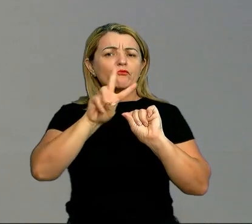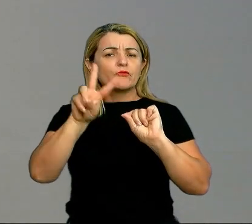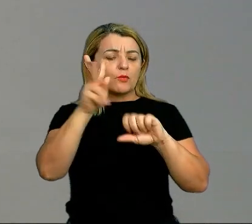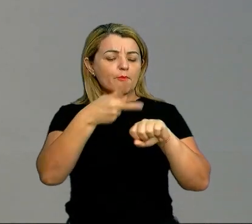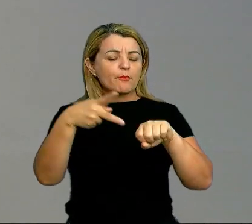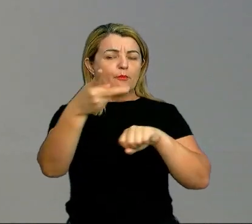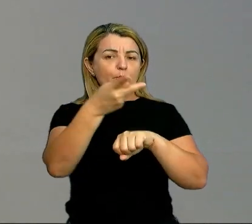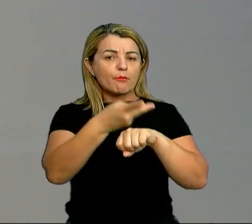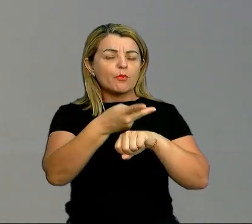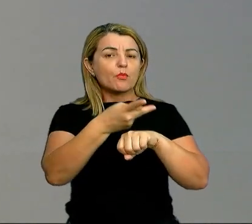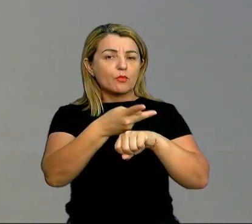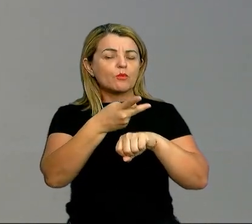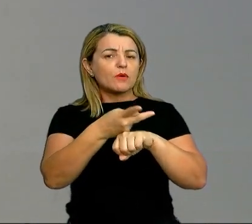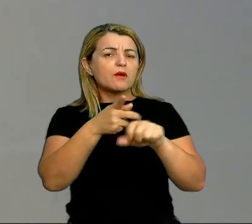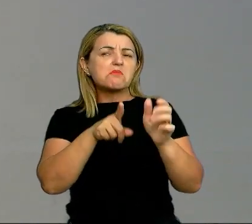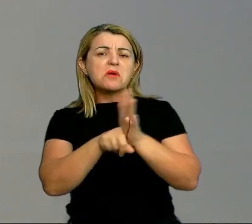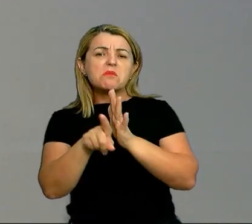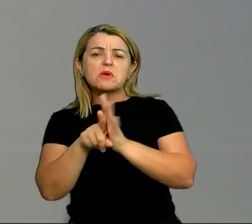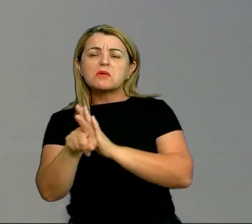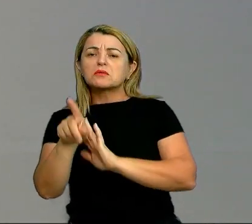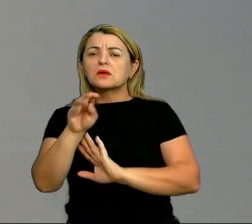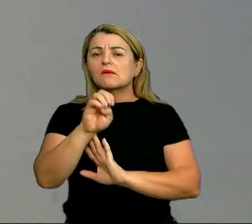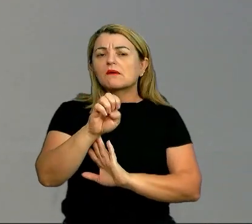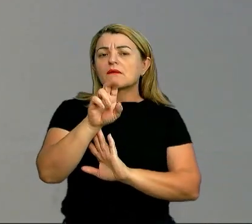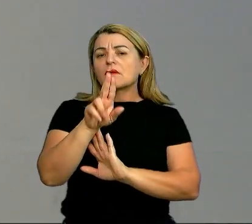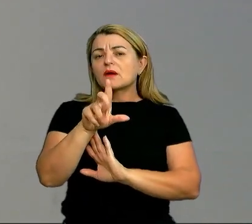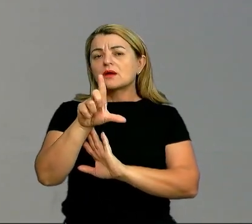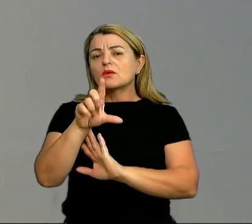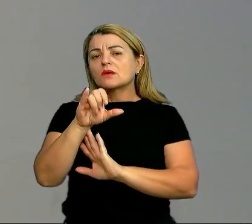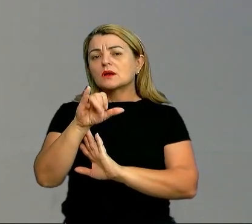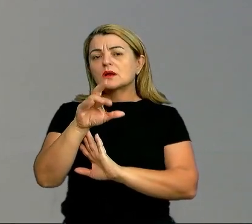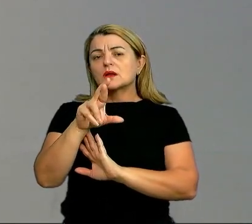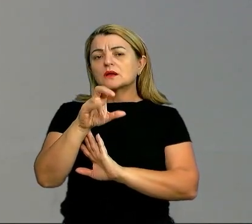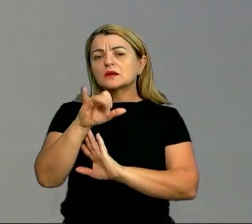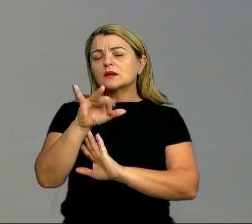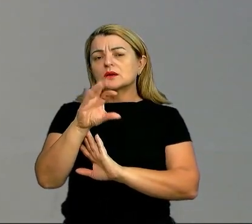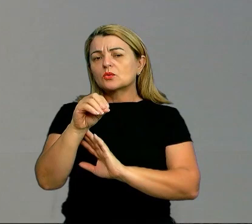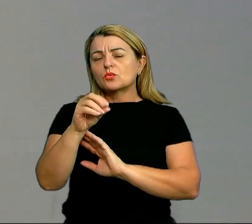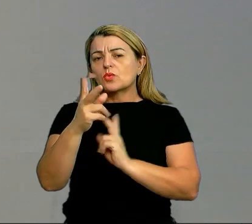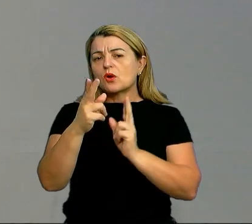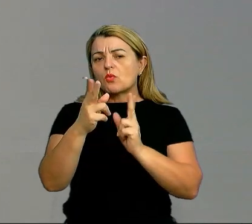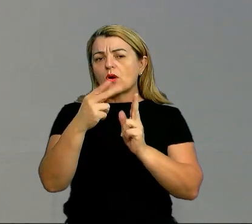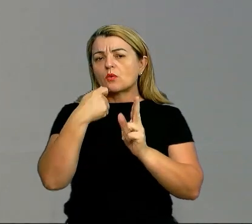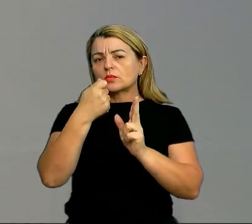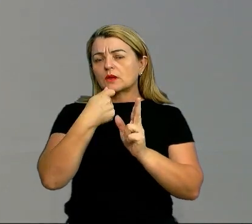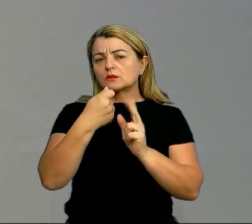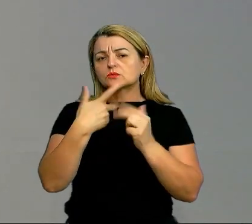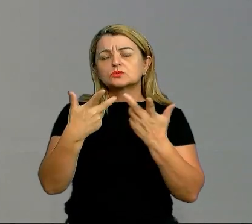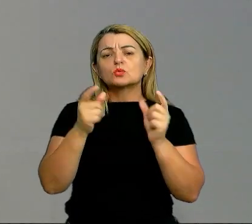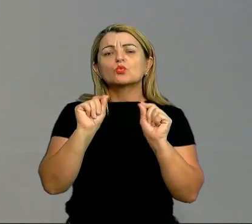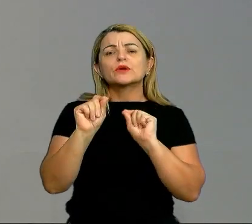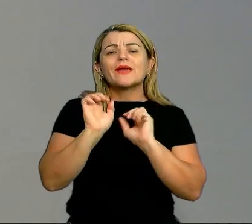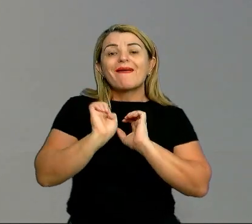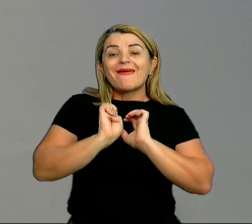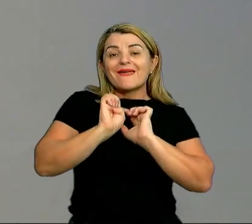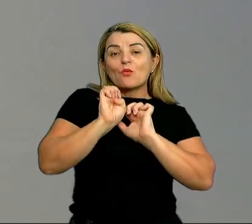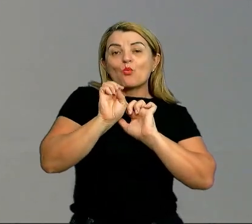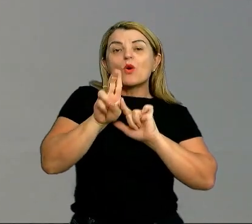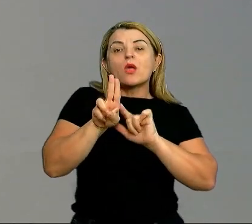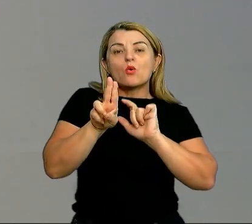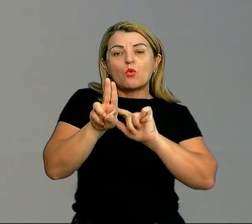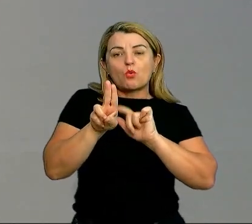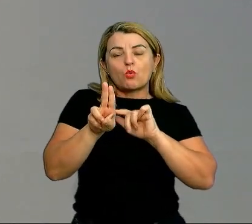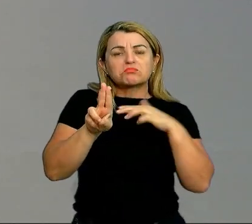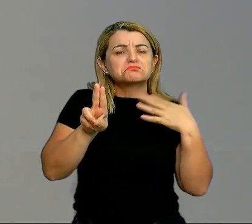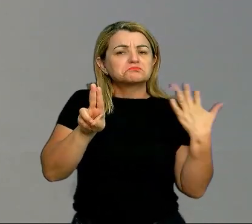poema, especificamente, esse questionamento, olha, o eu lírico é o mesmo que narrador, o que é é esse eu lírico? O que é é esse eu que transparece aí nessa